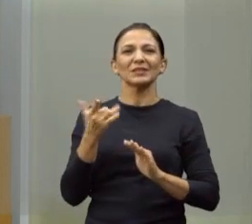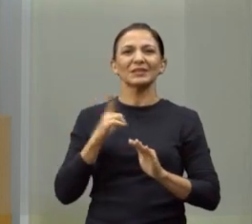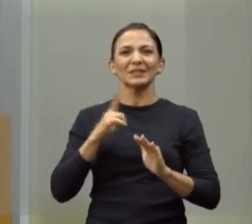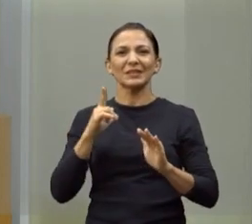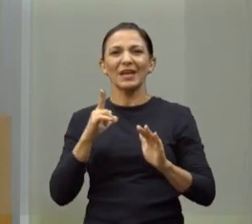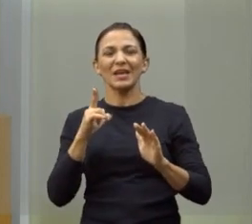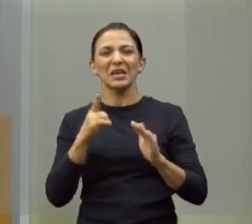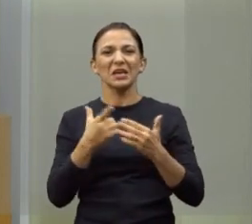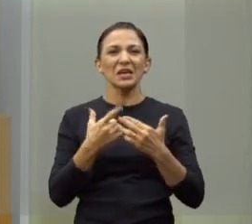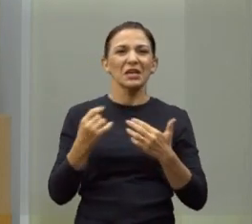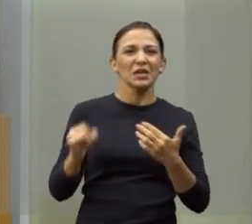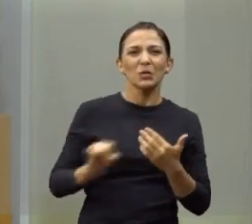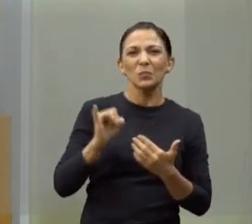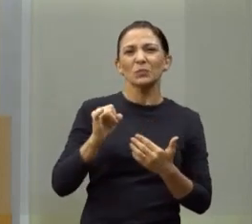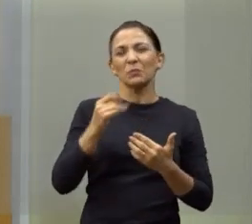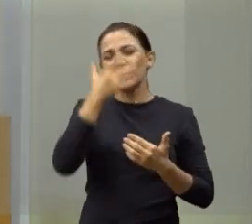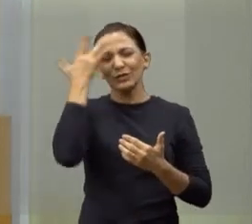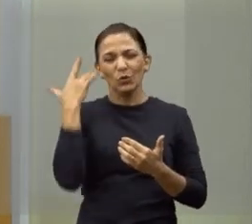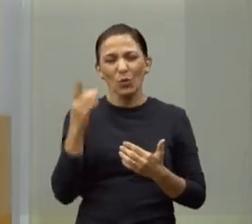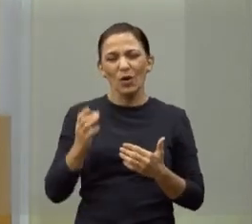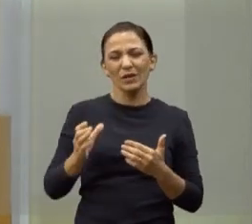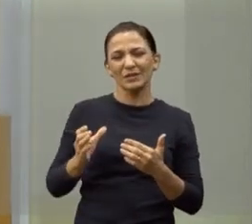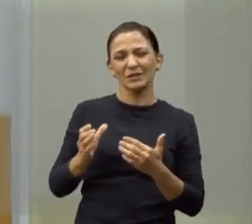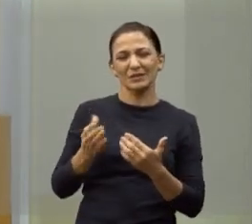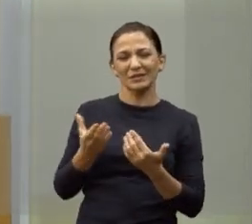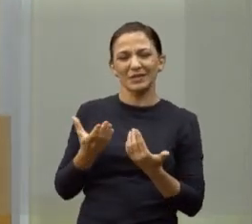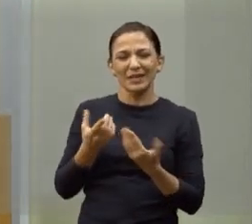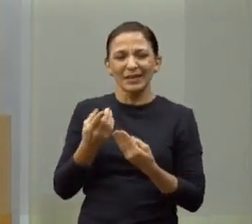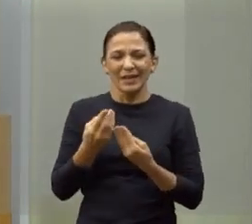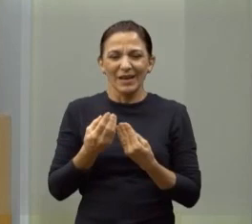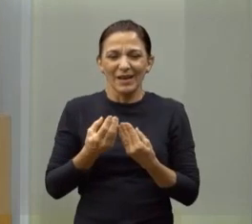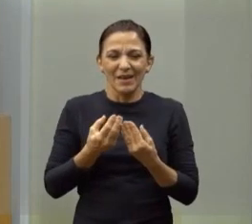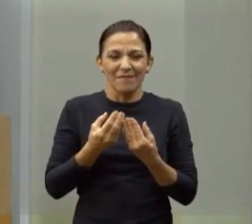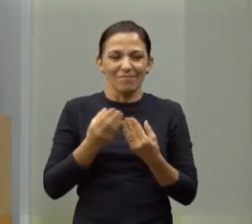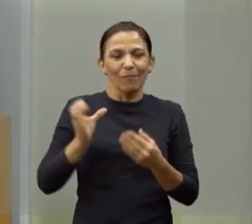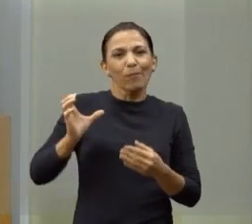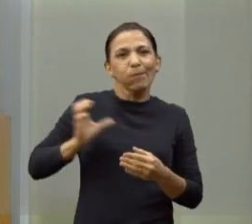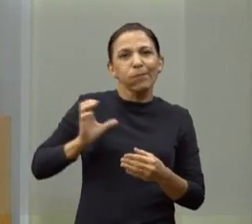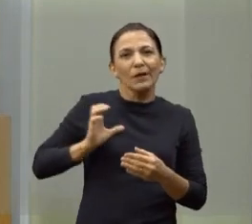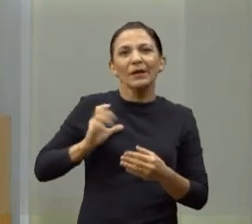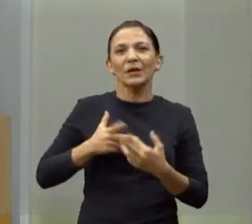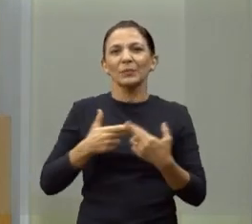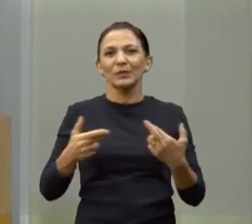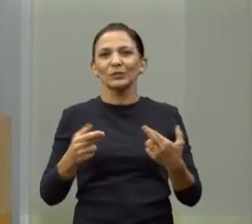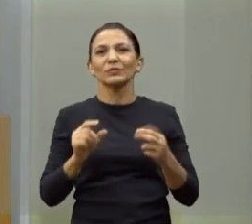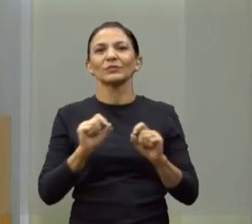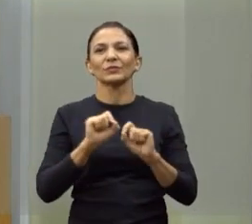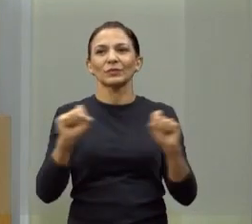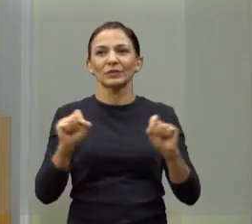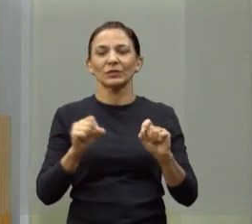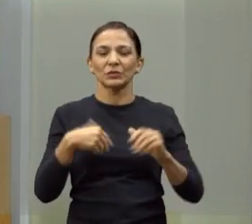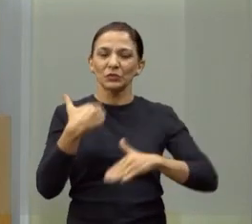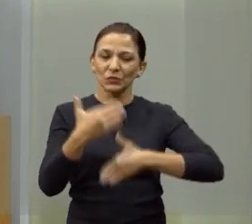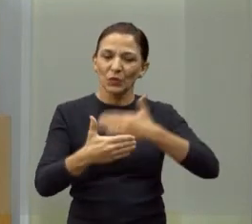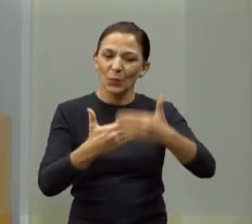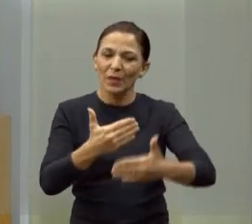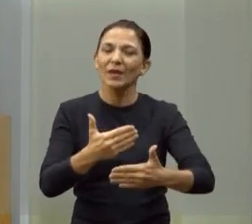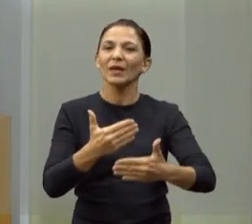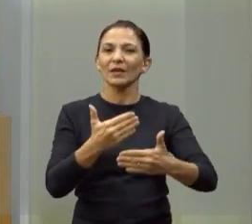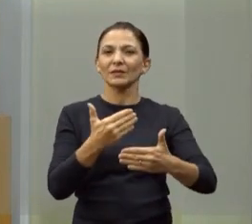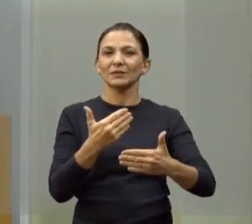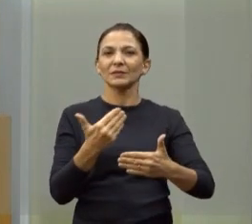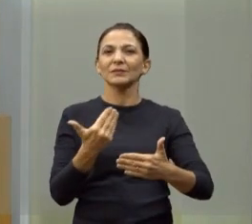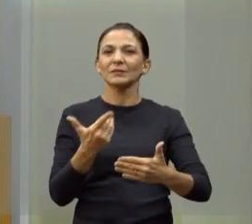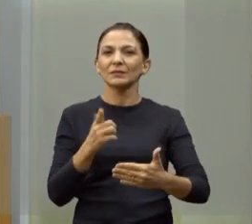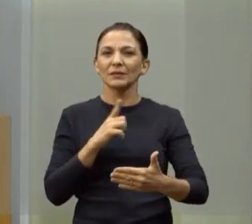essa problemática nos privilegiados, quem sabe, dessa vez, a coisa não comece a tomar um senso e seja feita em uma construção que, de fato,